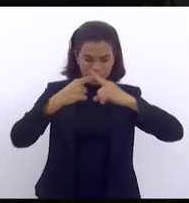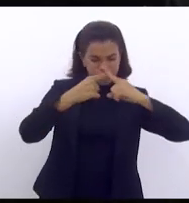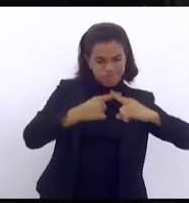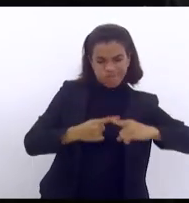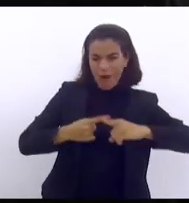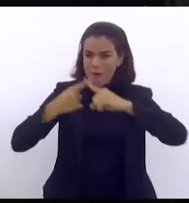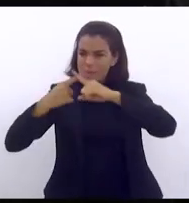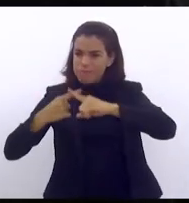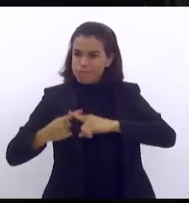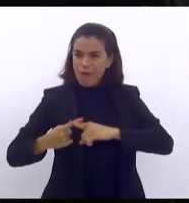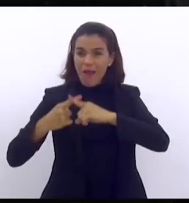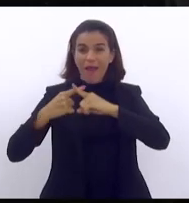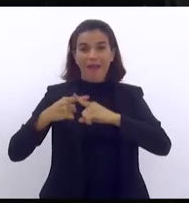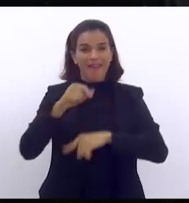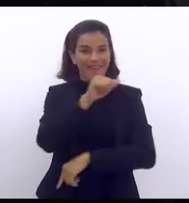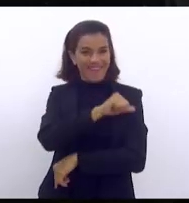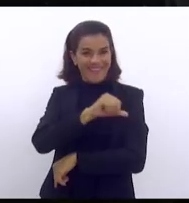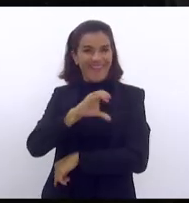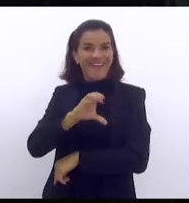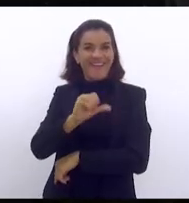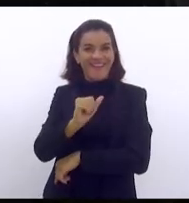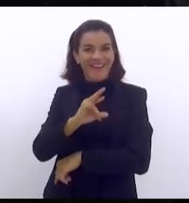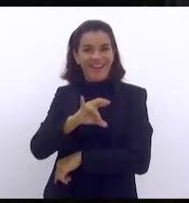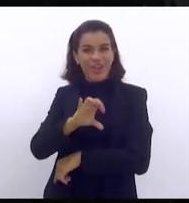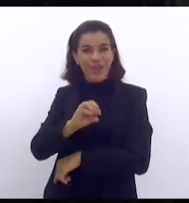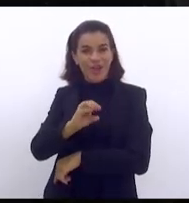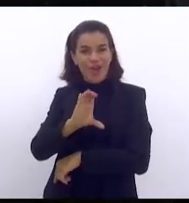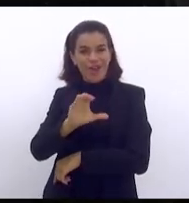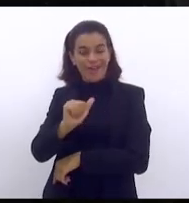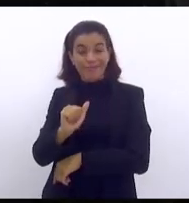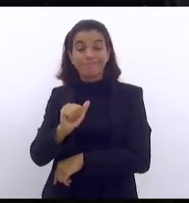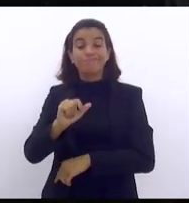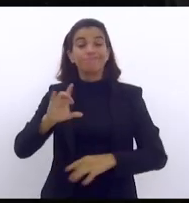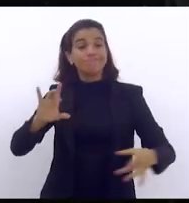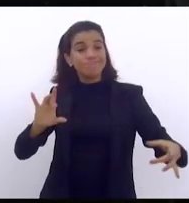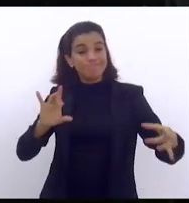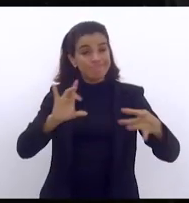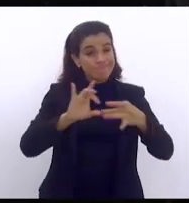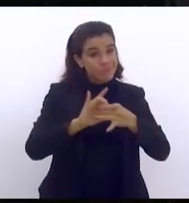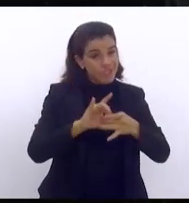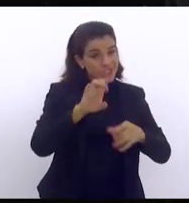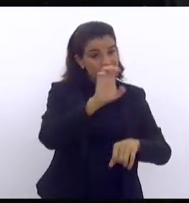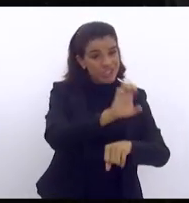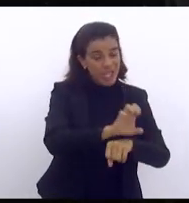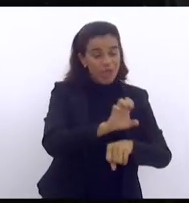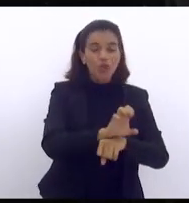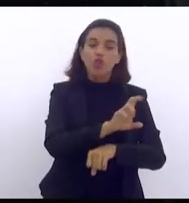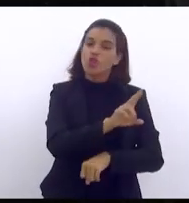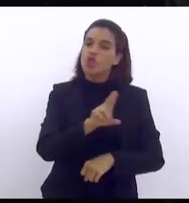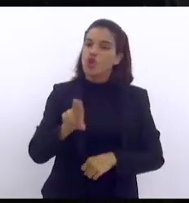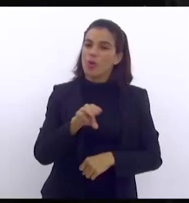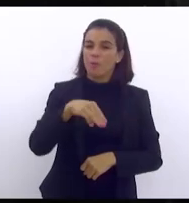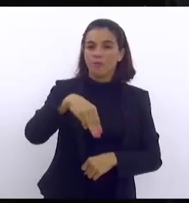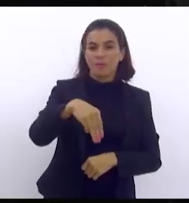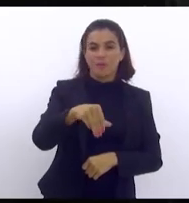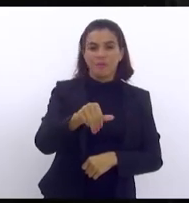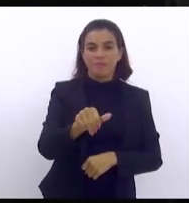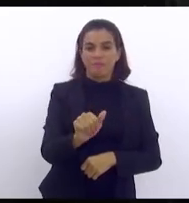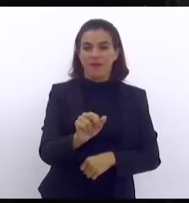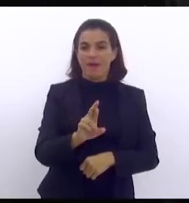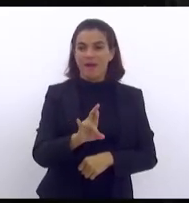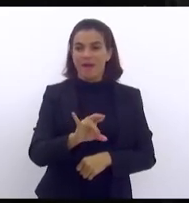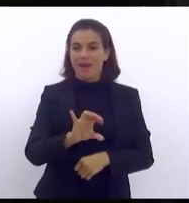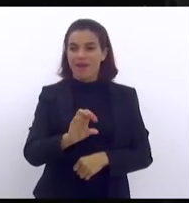com a fusão passou-se a ser o estádio Mário Filho que teve esse nome depois